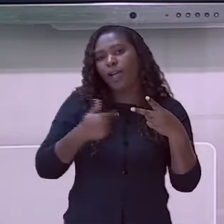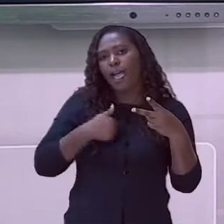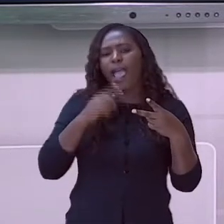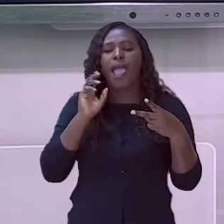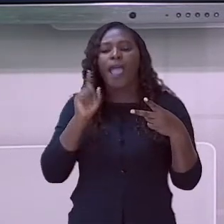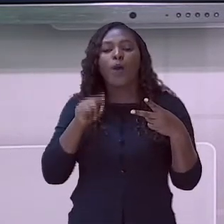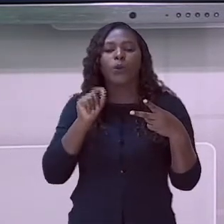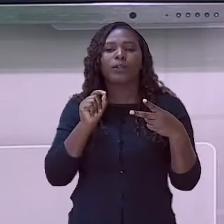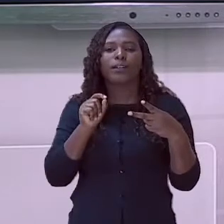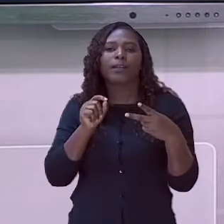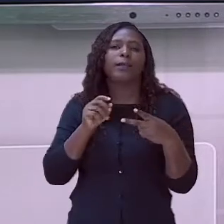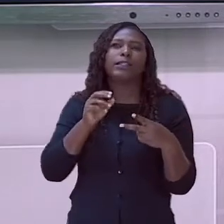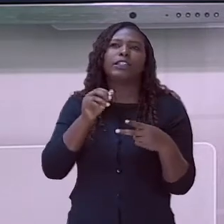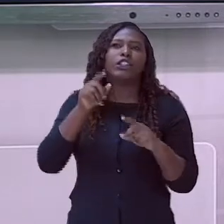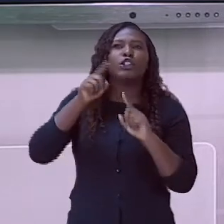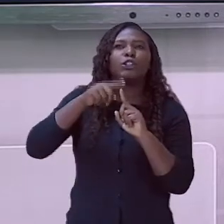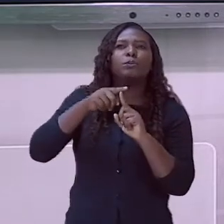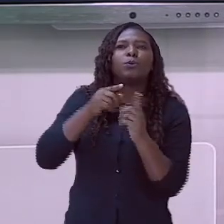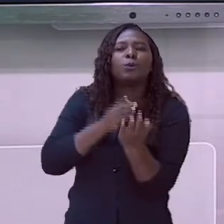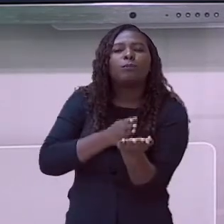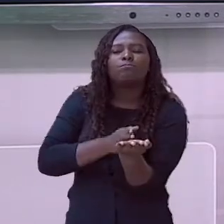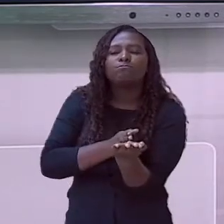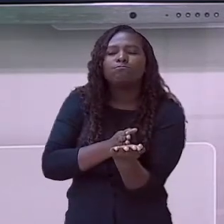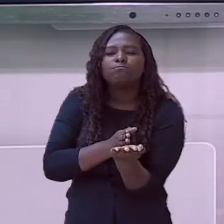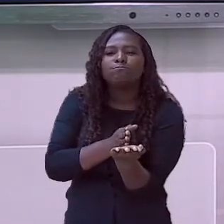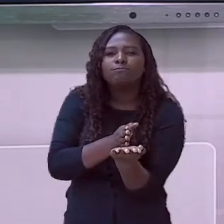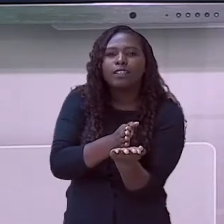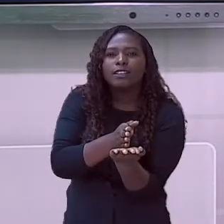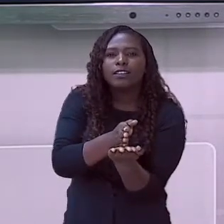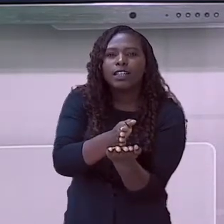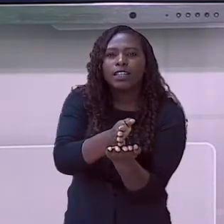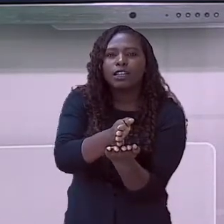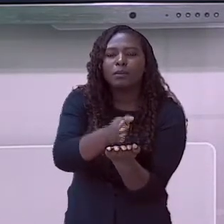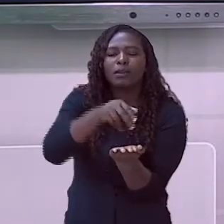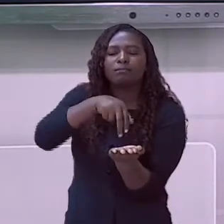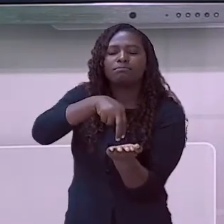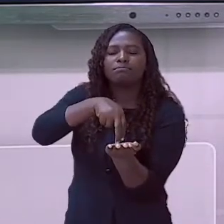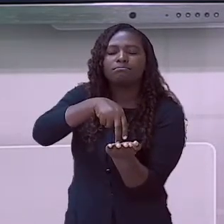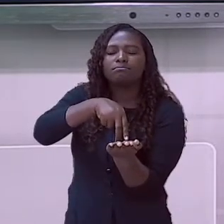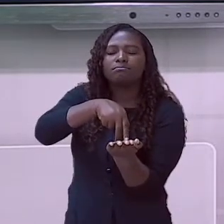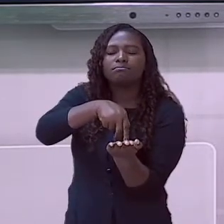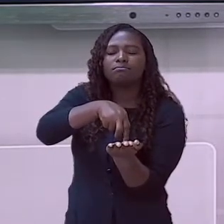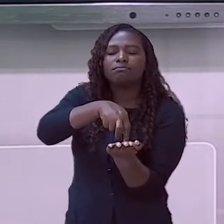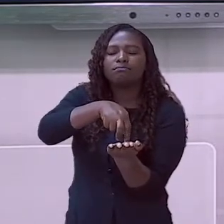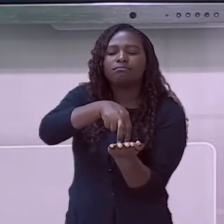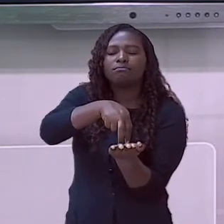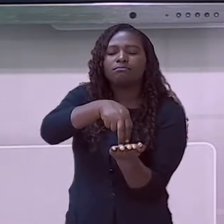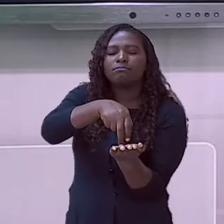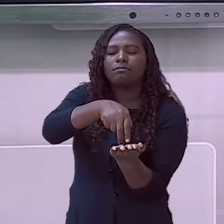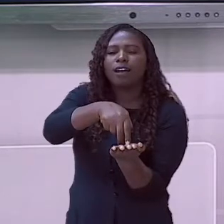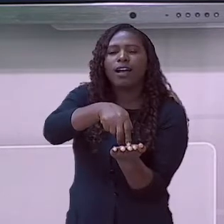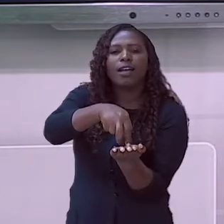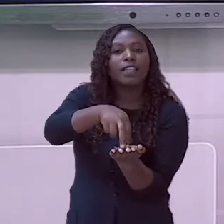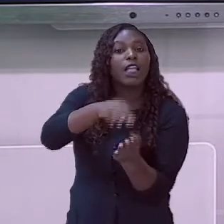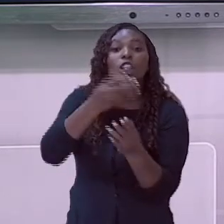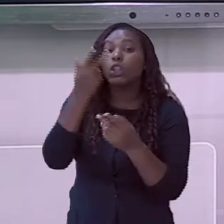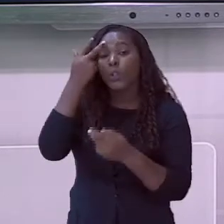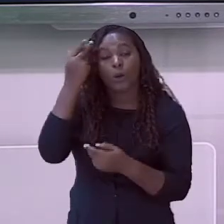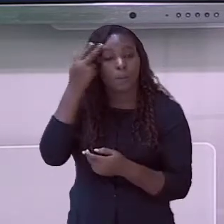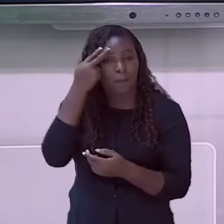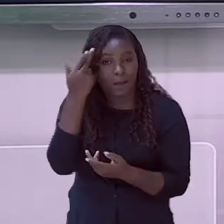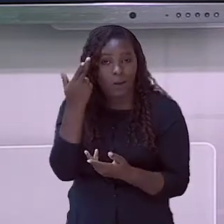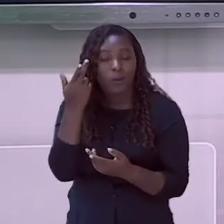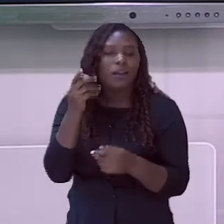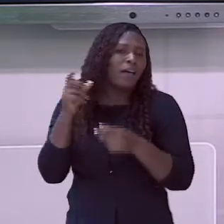orientar o trajeto dos deficientes visuais, sendo indicada nas áreas de circulação. O